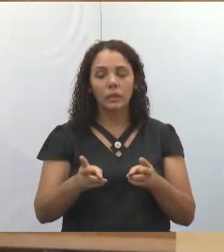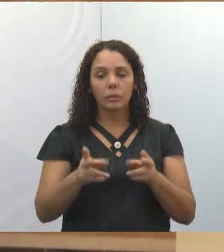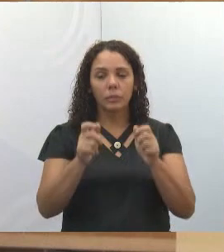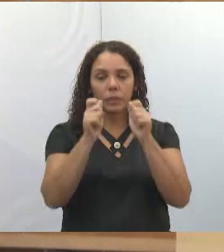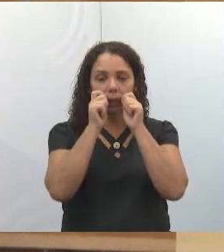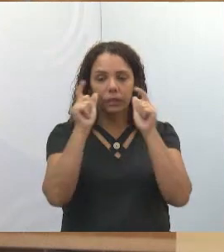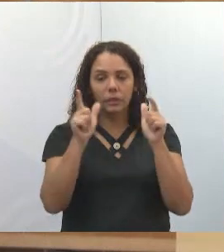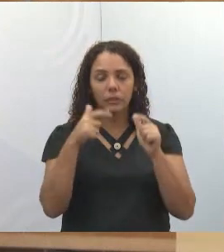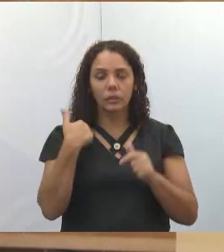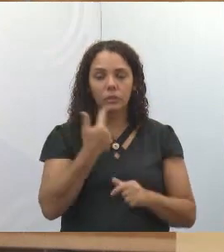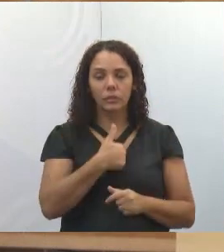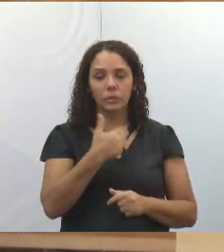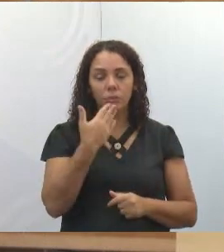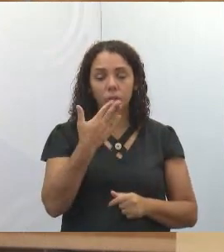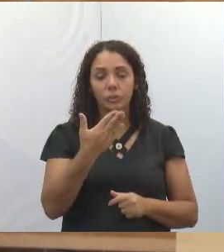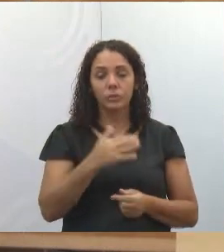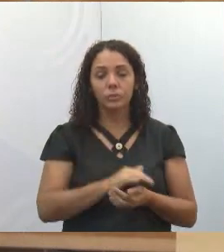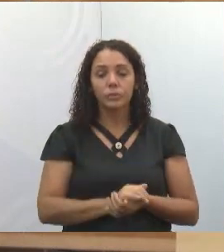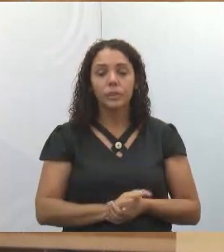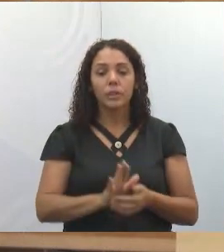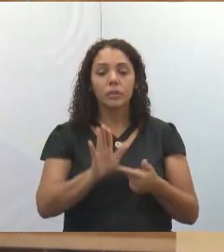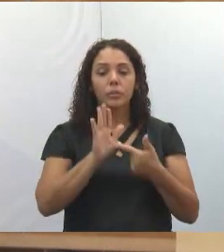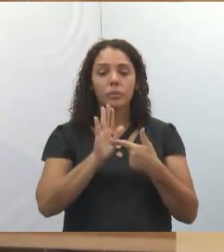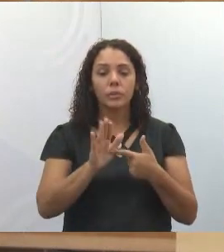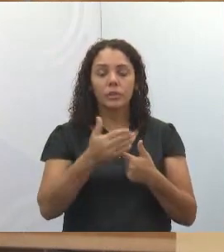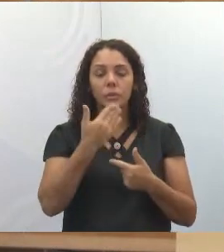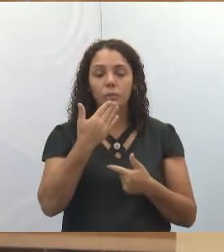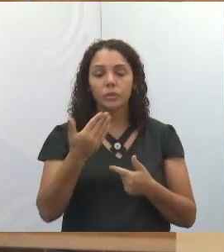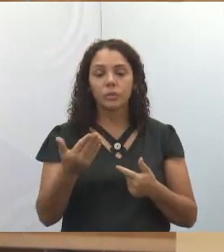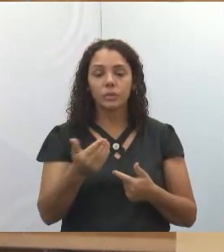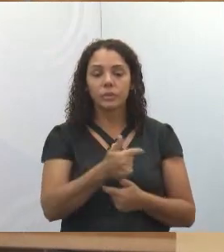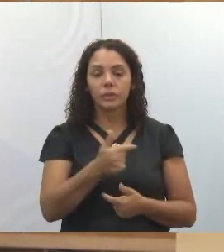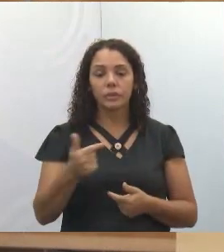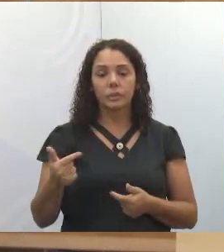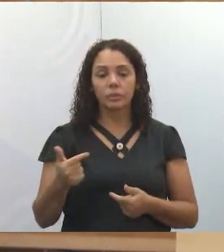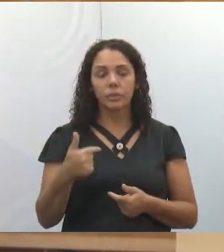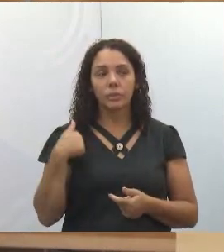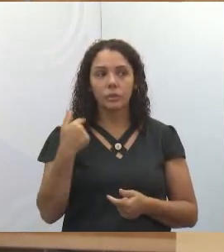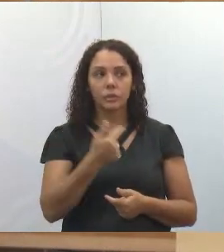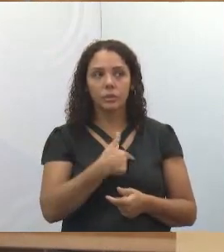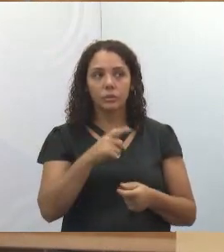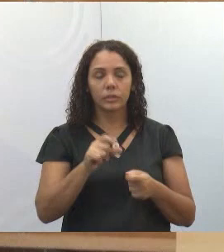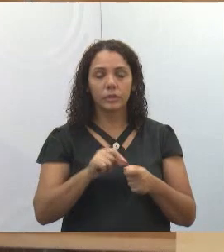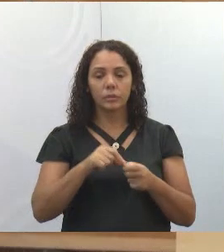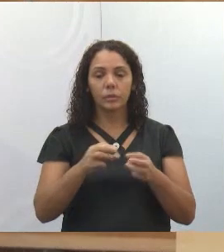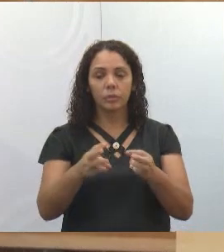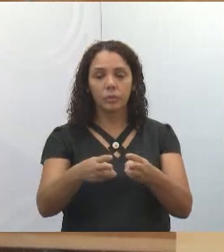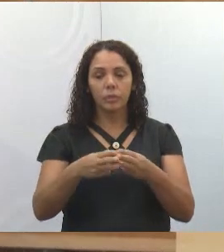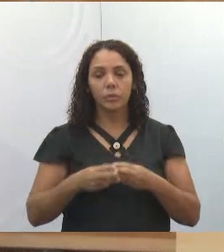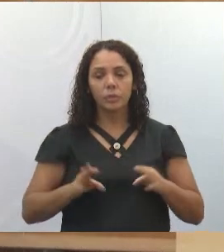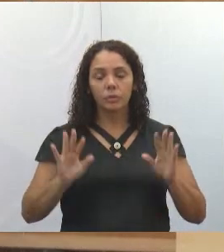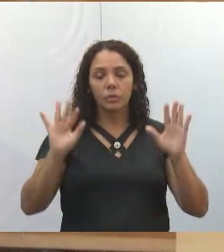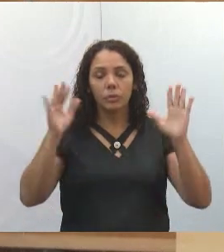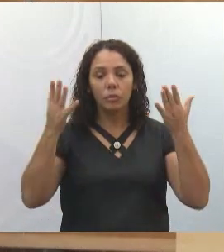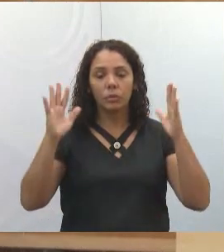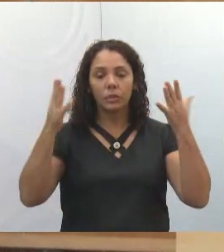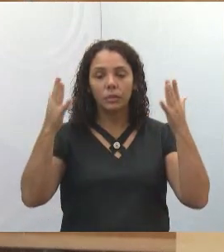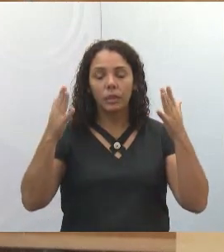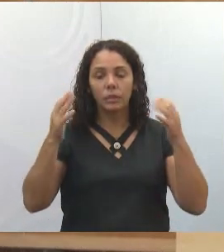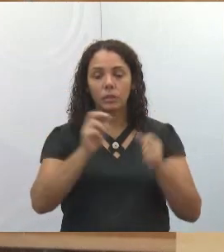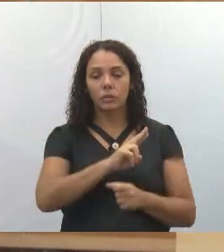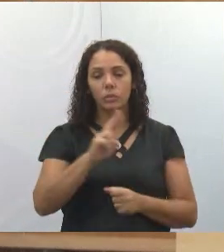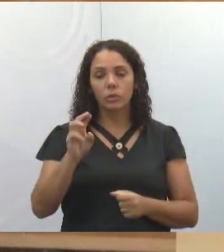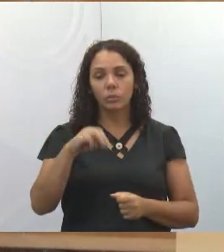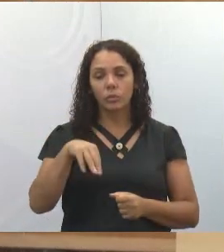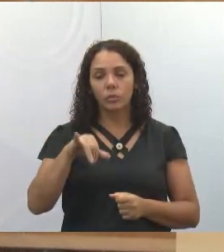pedidos. Eu queria compartilhar com vocês os pedidos dessa semana. Nós fizemos uma moção congratulatória em nome do